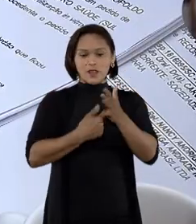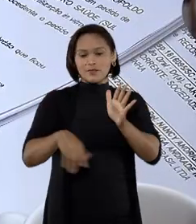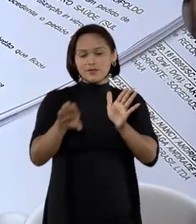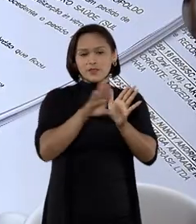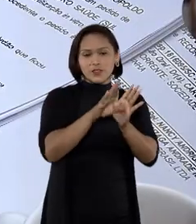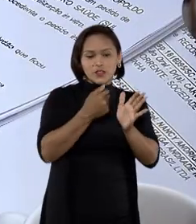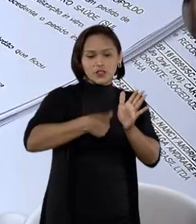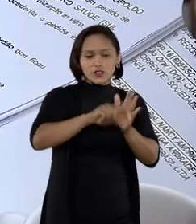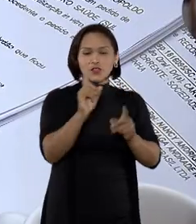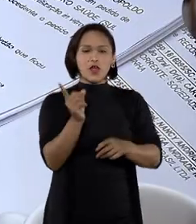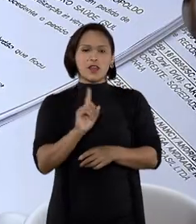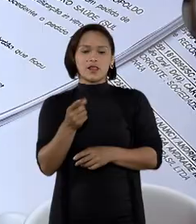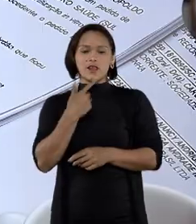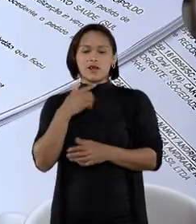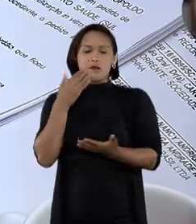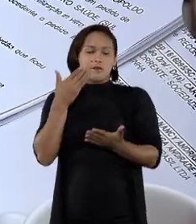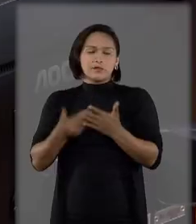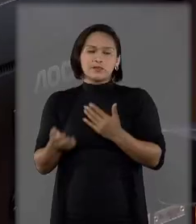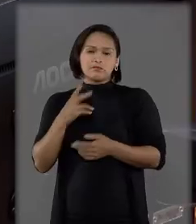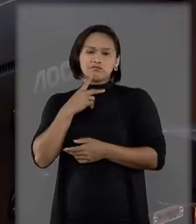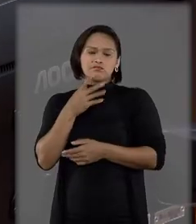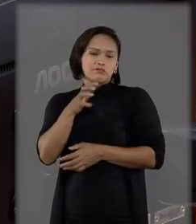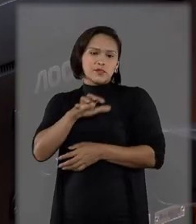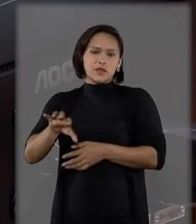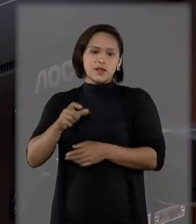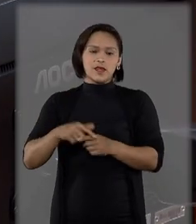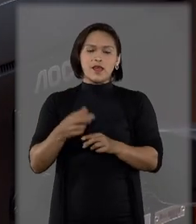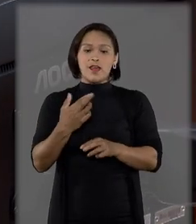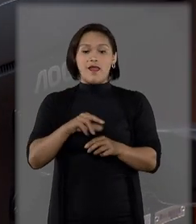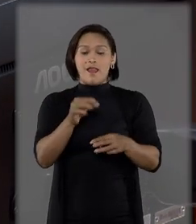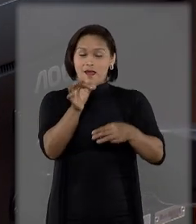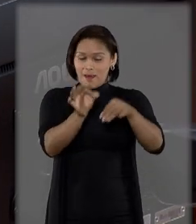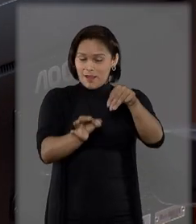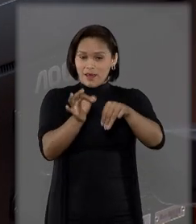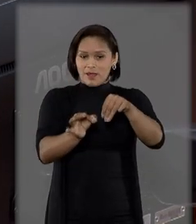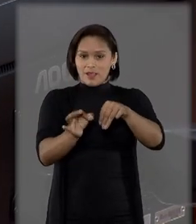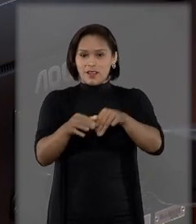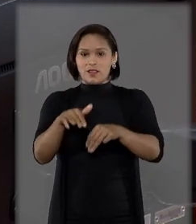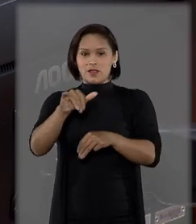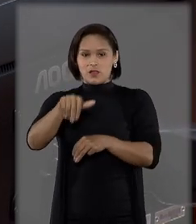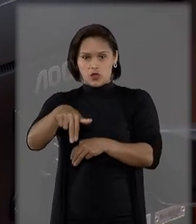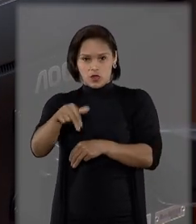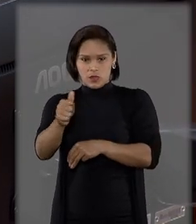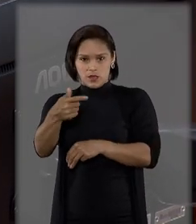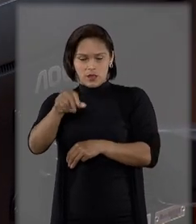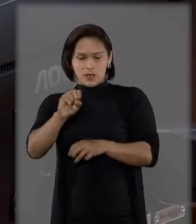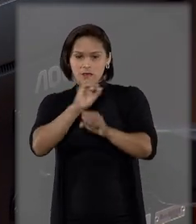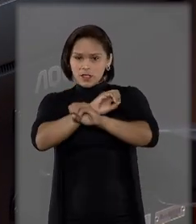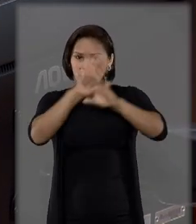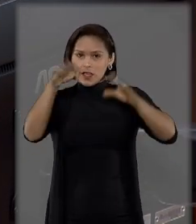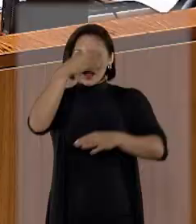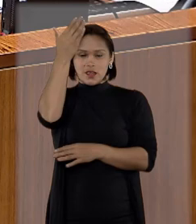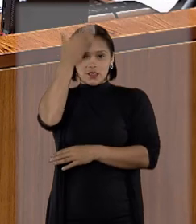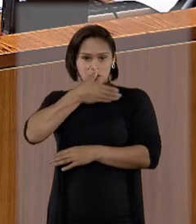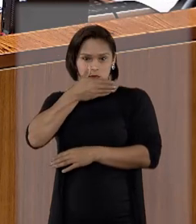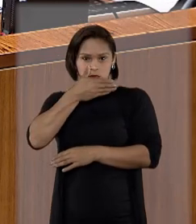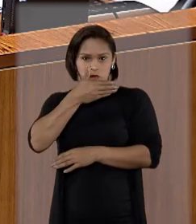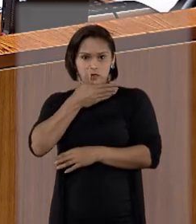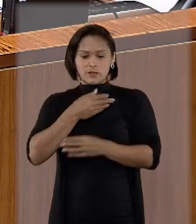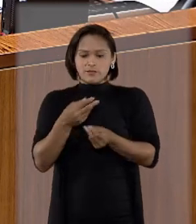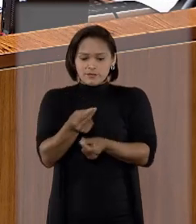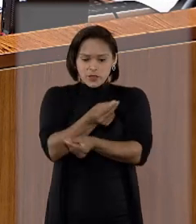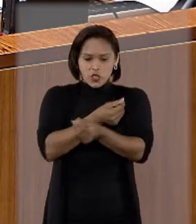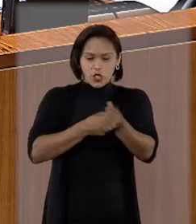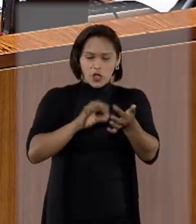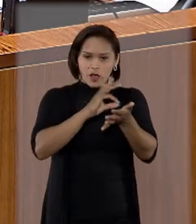levou à rescisão contratual por arrependimento. A relatora do recurso, ministra Nancy Andrighi, afirmou serem claras as provas de que o negócio